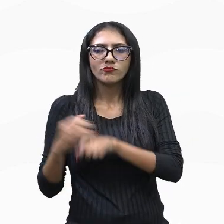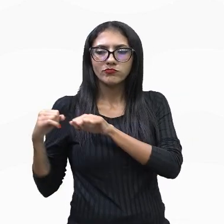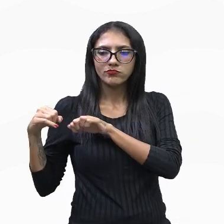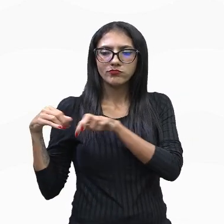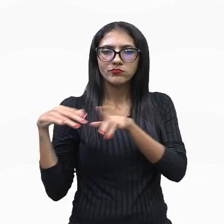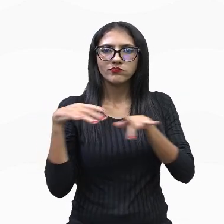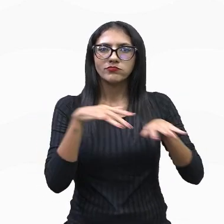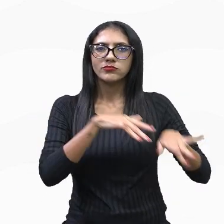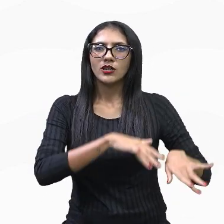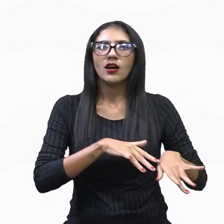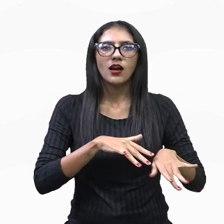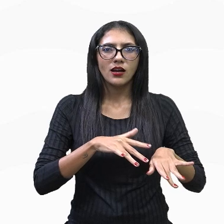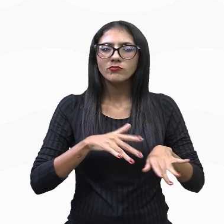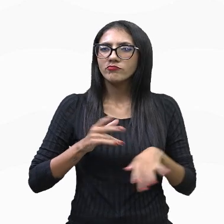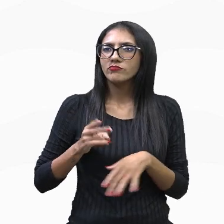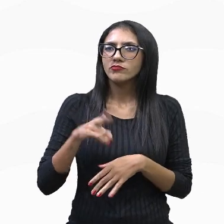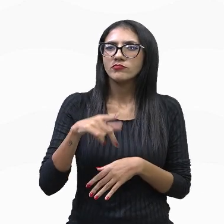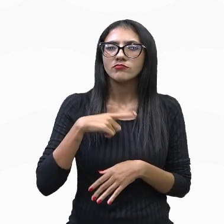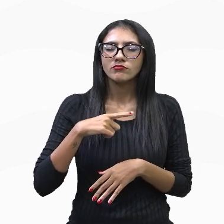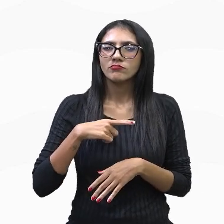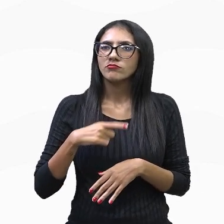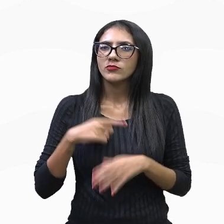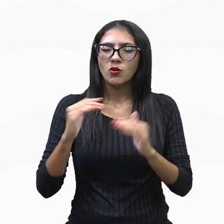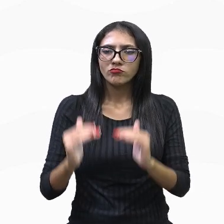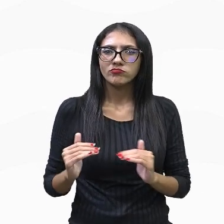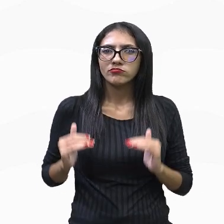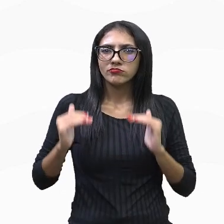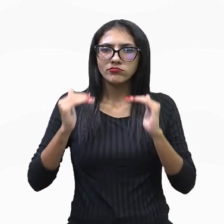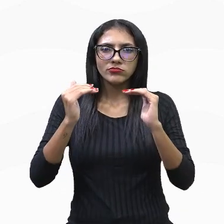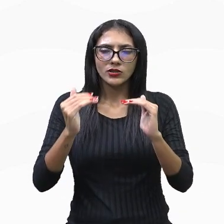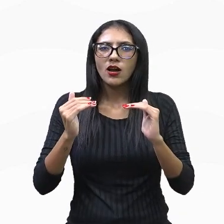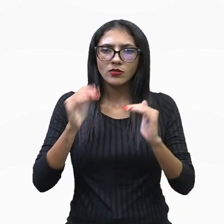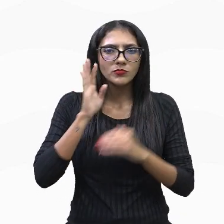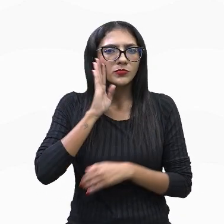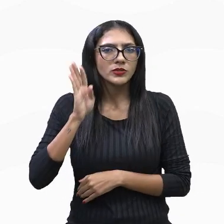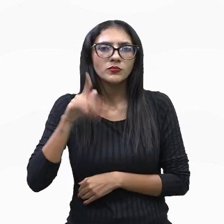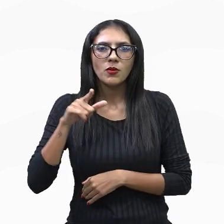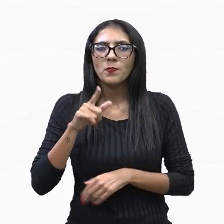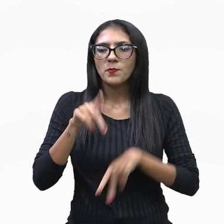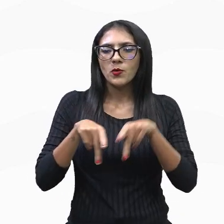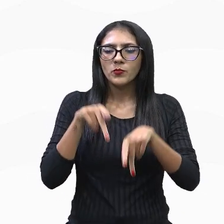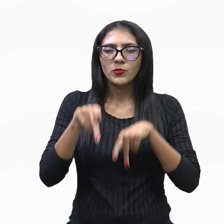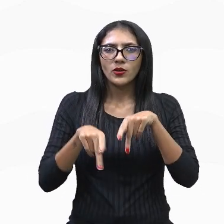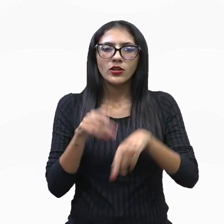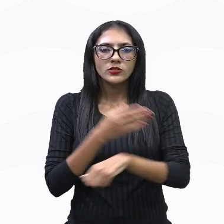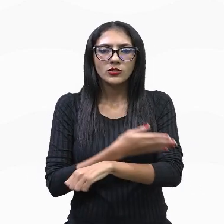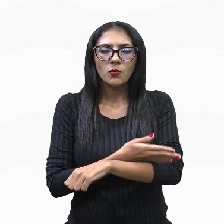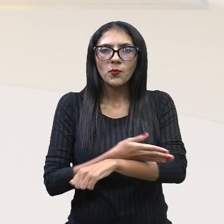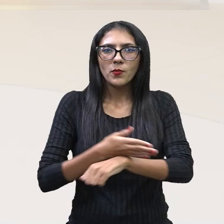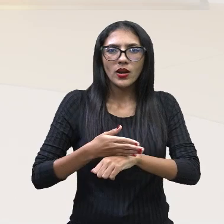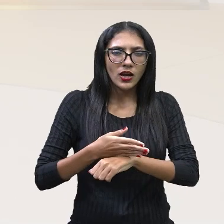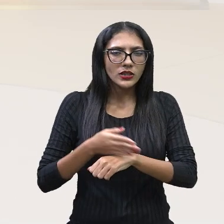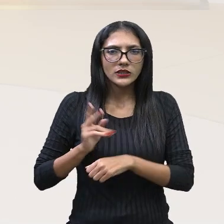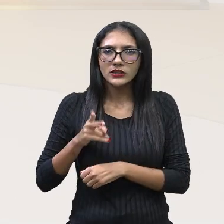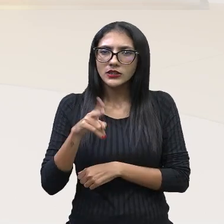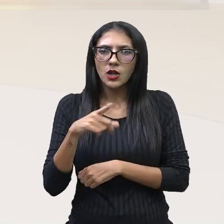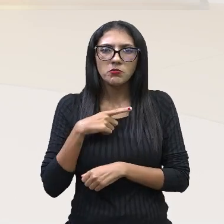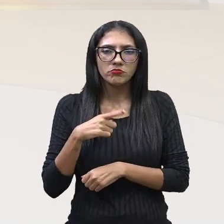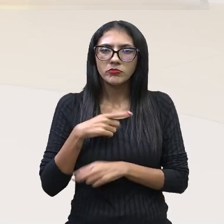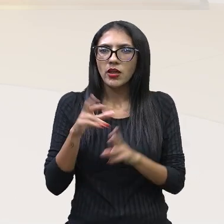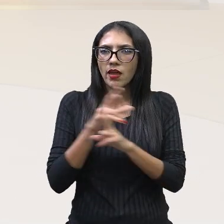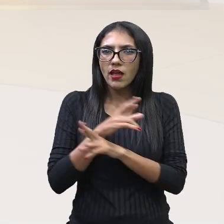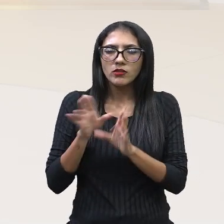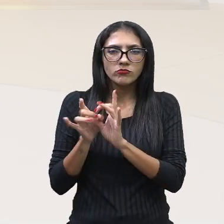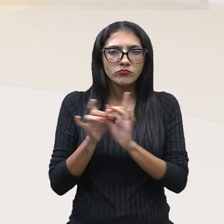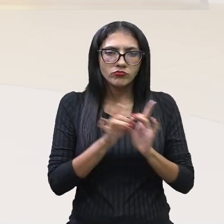conta de tudo aquilo que está ali. O branco vai chegando e vai, vamos dizer assim, penetrando no ambiente que